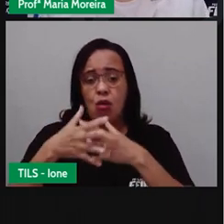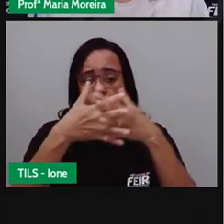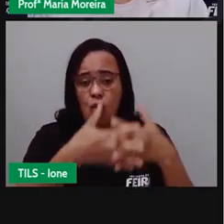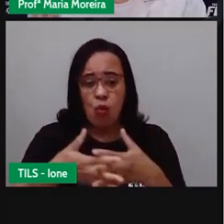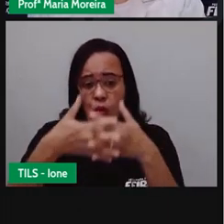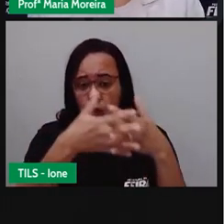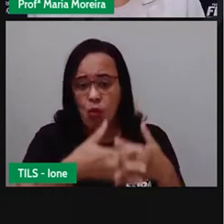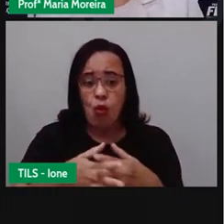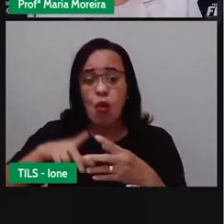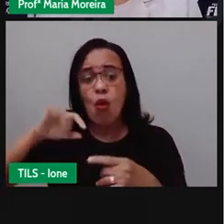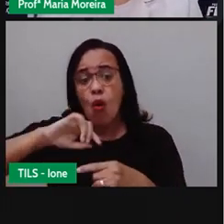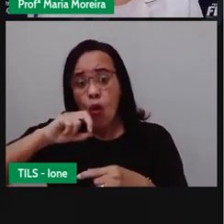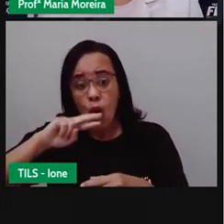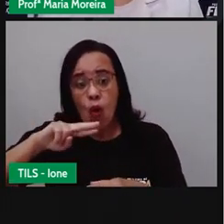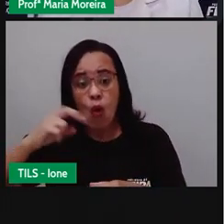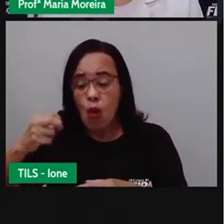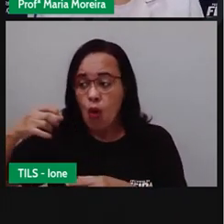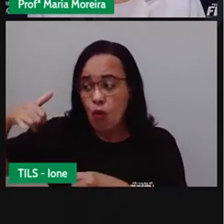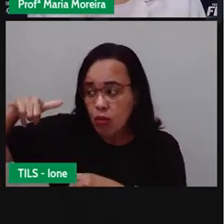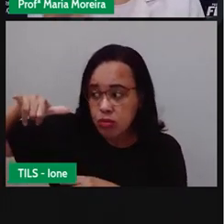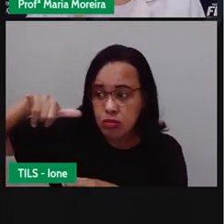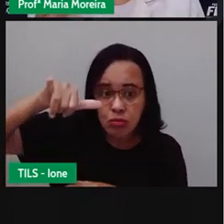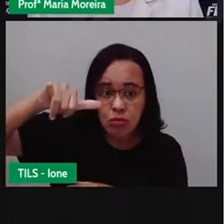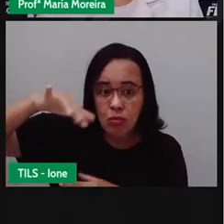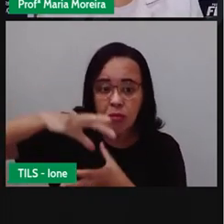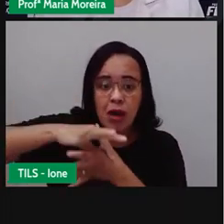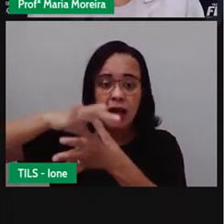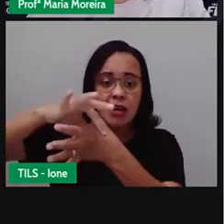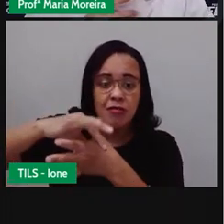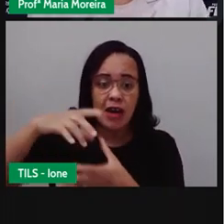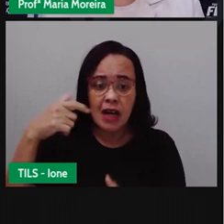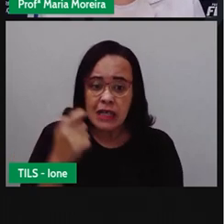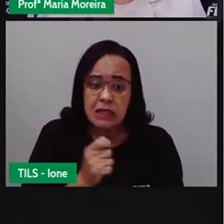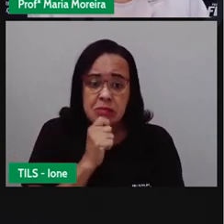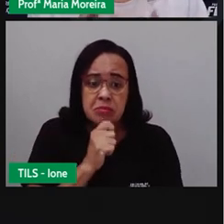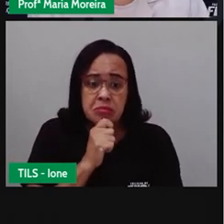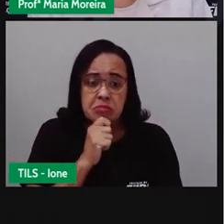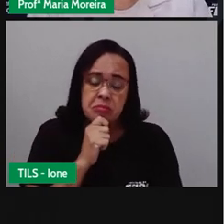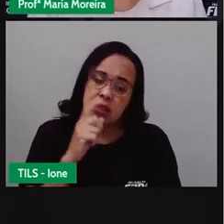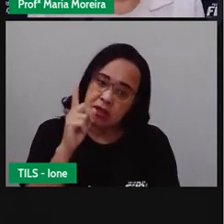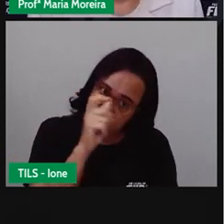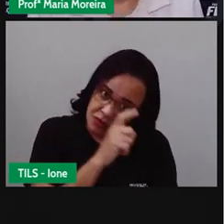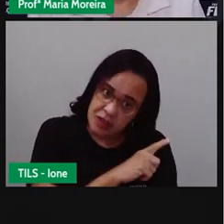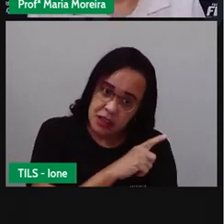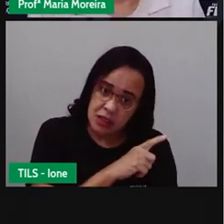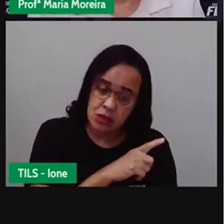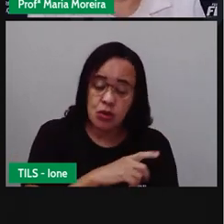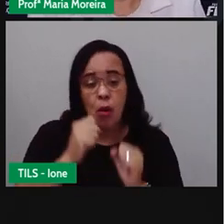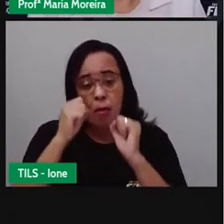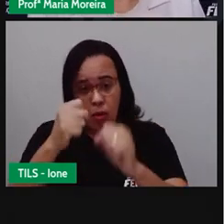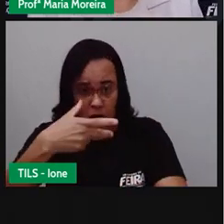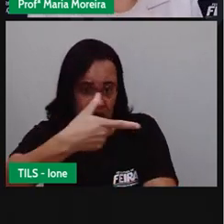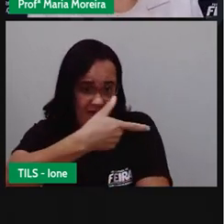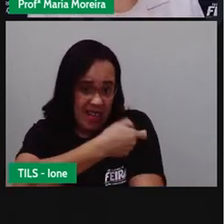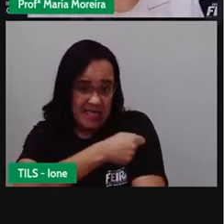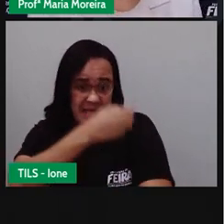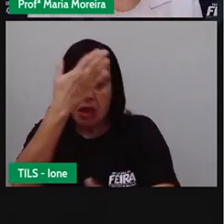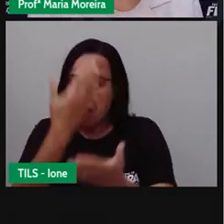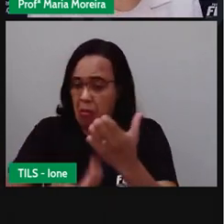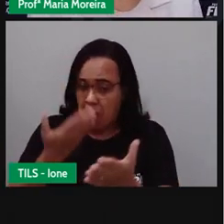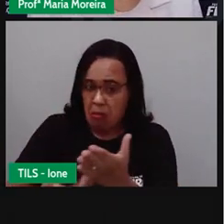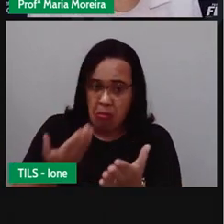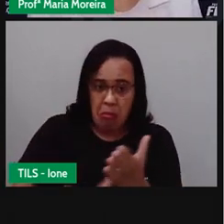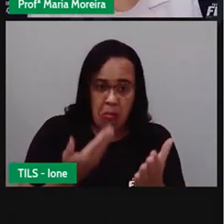Então, há o meio de transporte, né? Isso nos ajuda em tudo, o tempo inteiro, né? E aí, isso